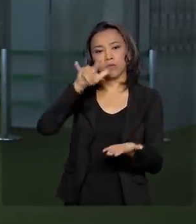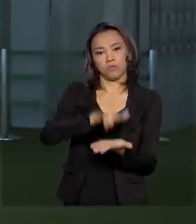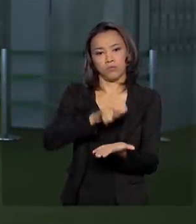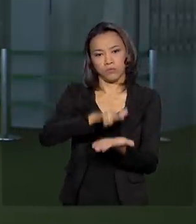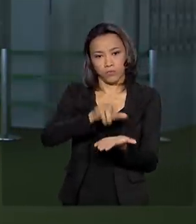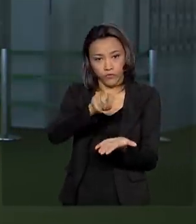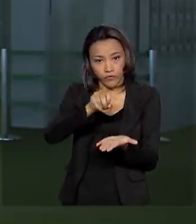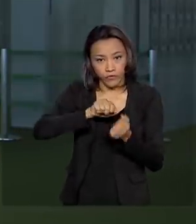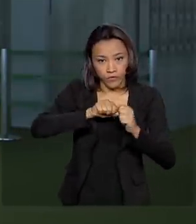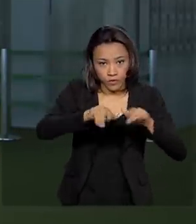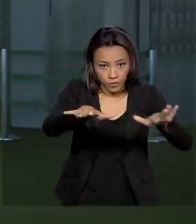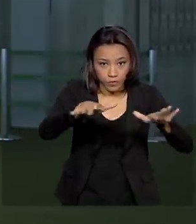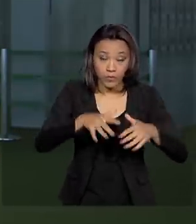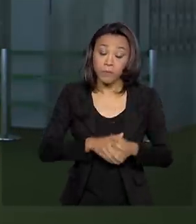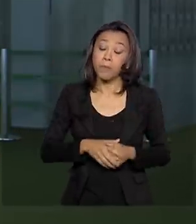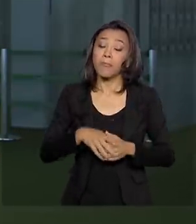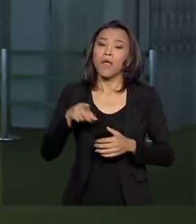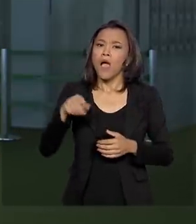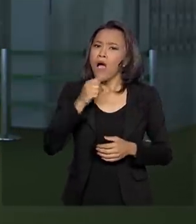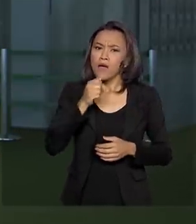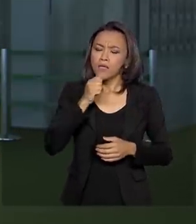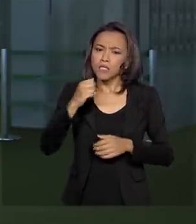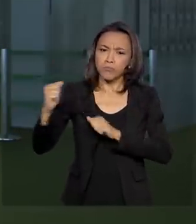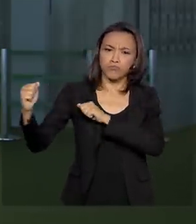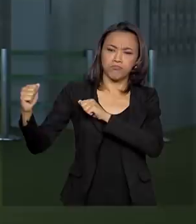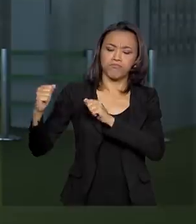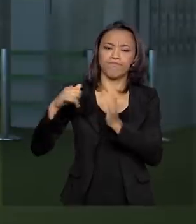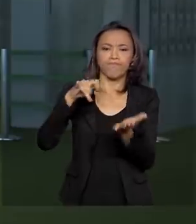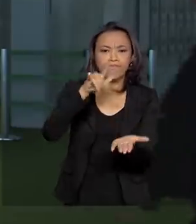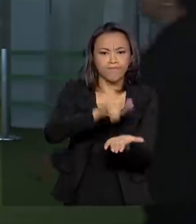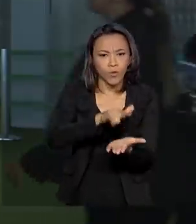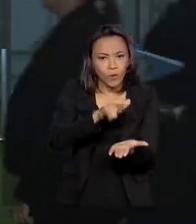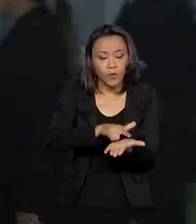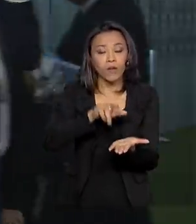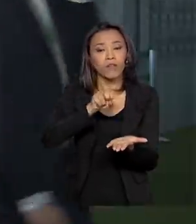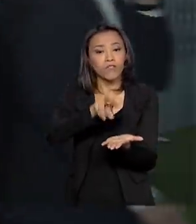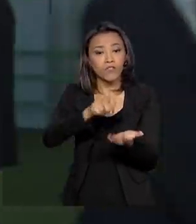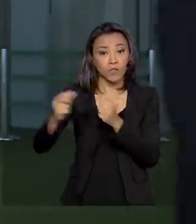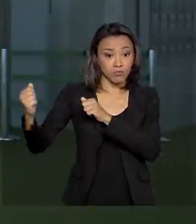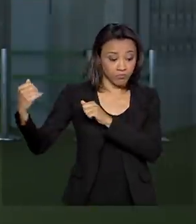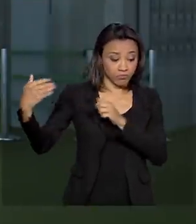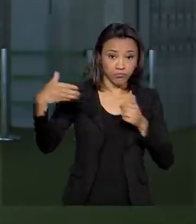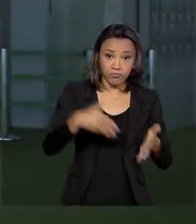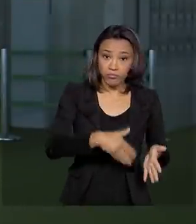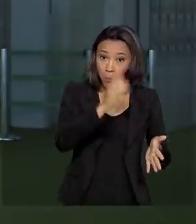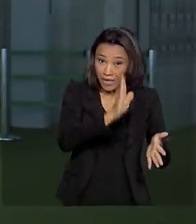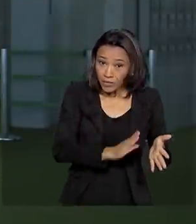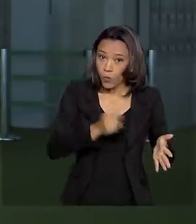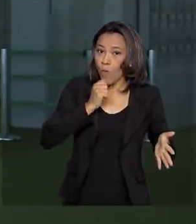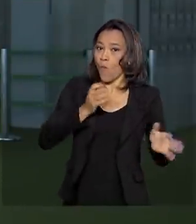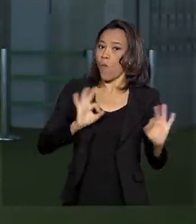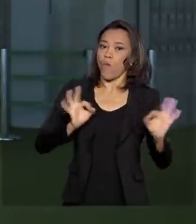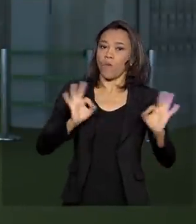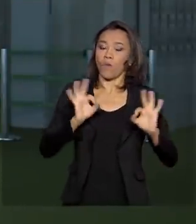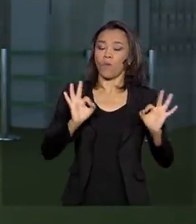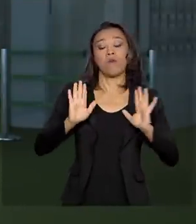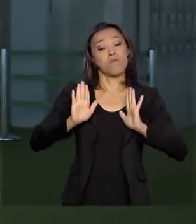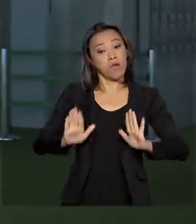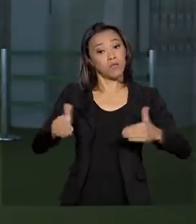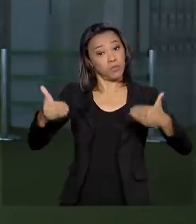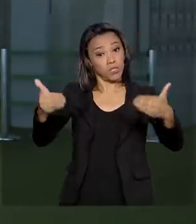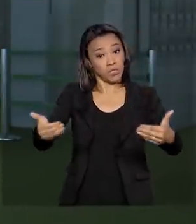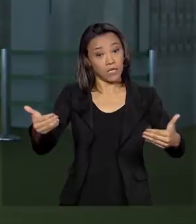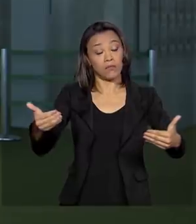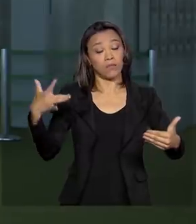doença, nenhuma contaminação foi comprovada, foi aqui no Brasil, mas mesmo assim o Ministério da Saúde aí decretou o estado de